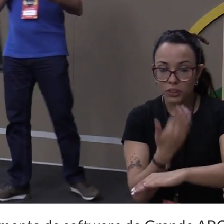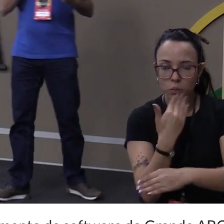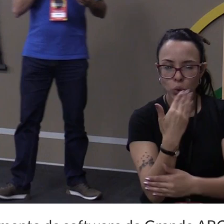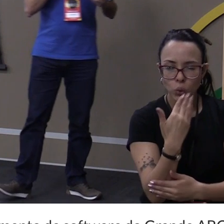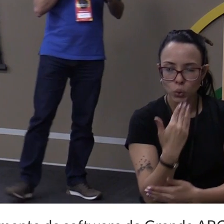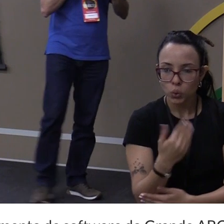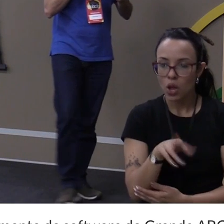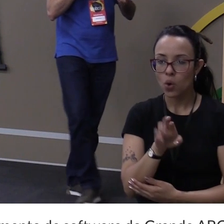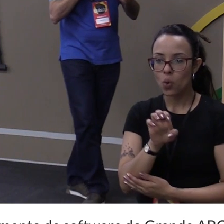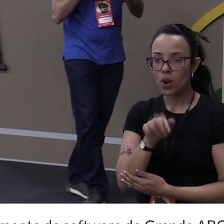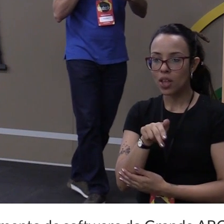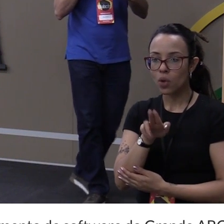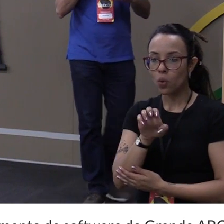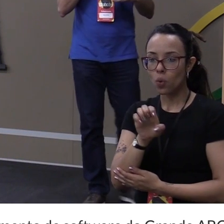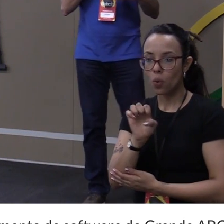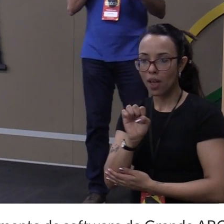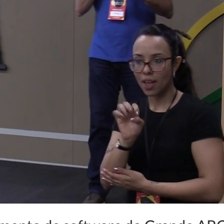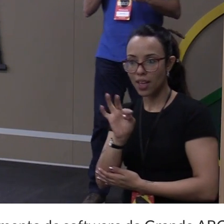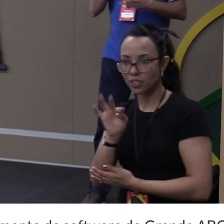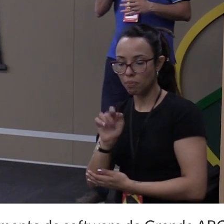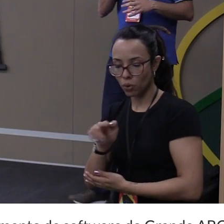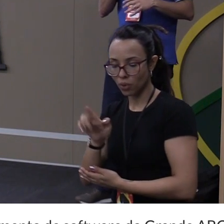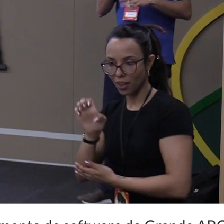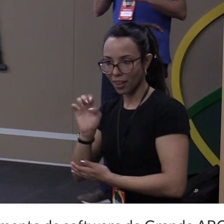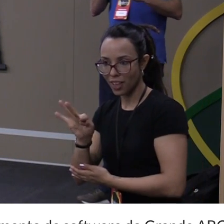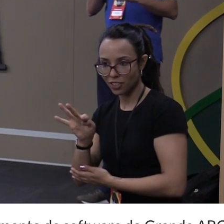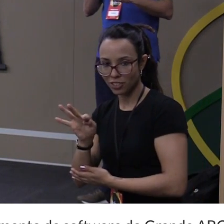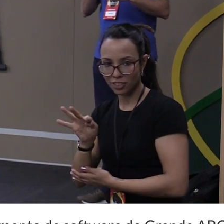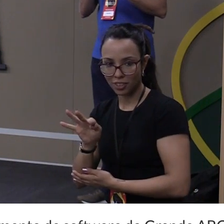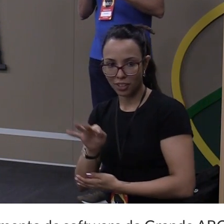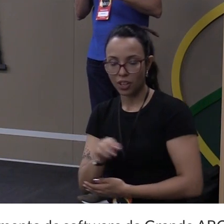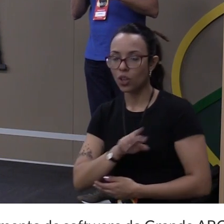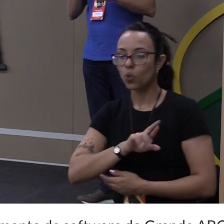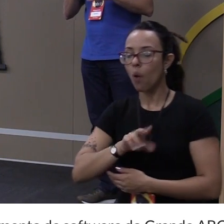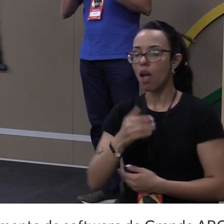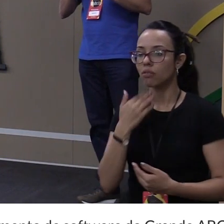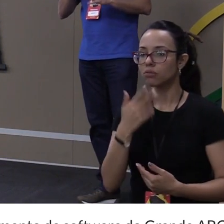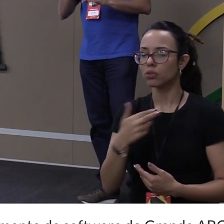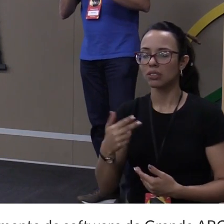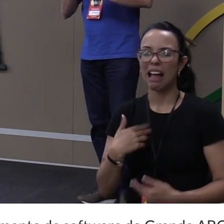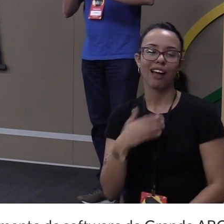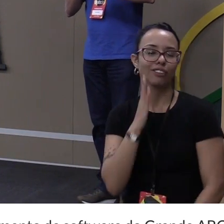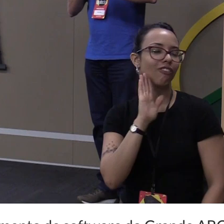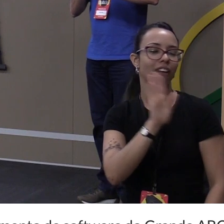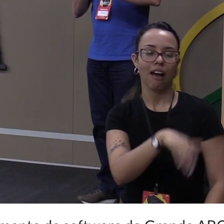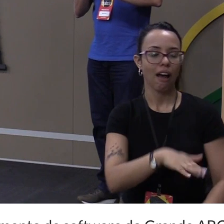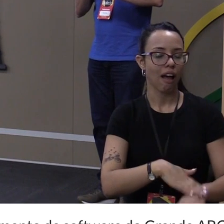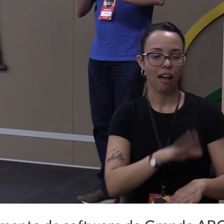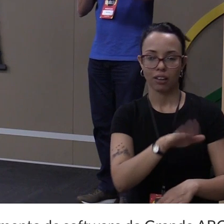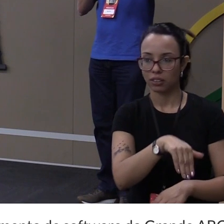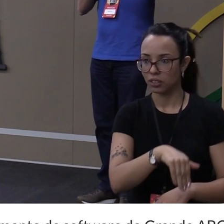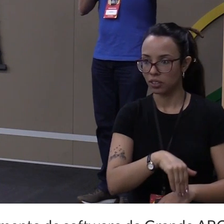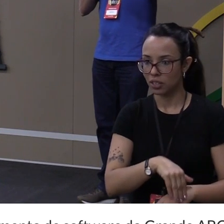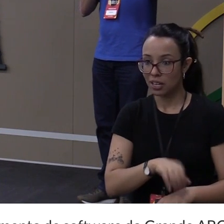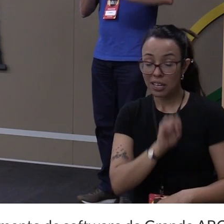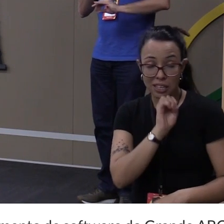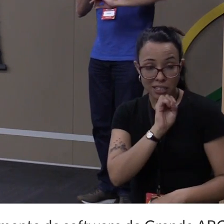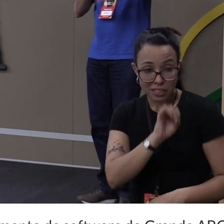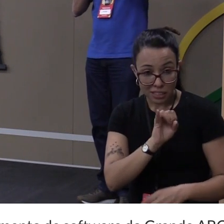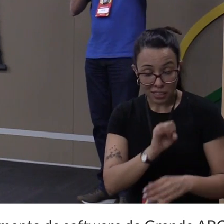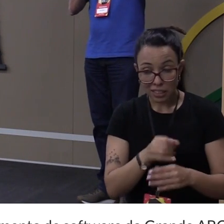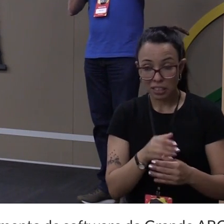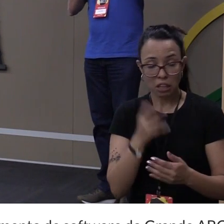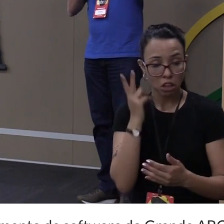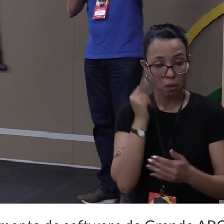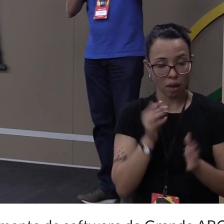Então, não é uma coisa assim, falar, não vou chegar nesse ponto, não. Qualquer coisinha que foge um pouquinho do trivial,